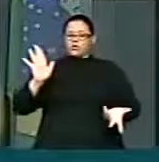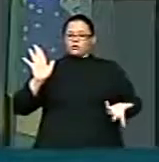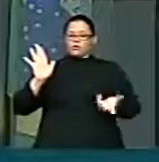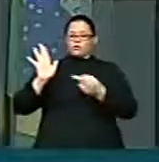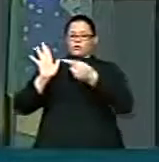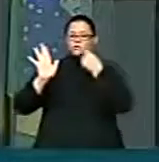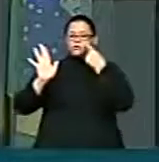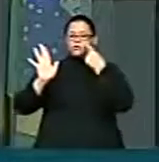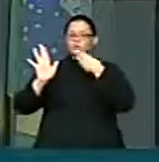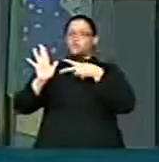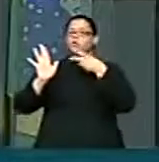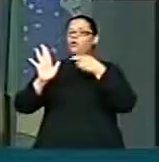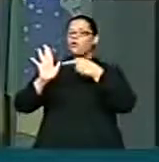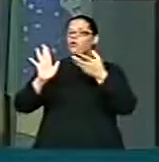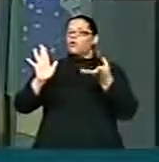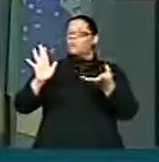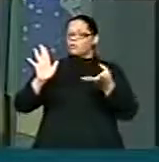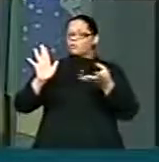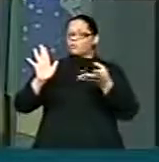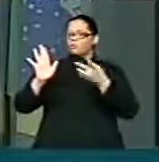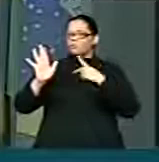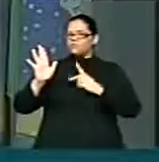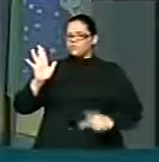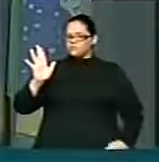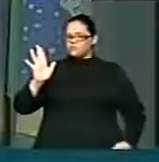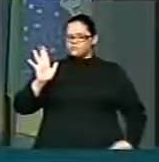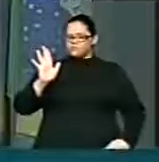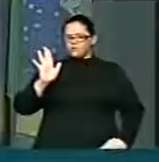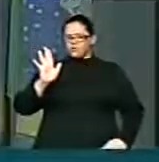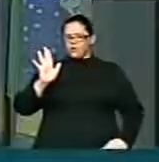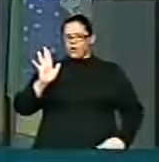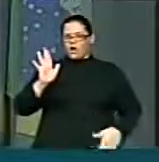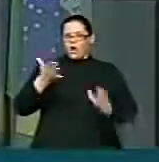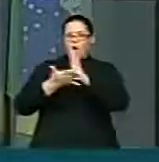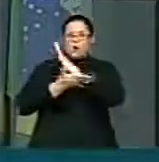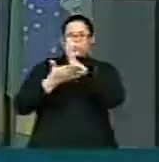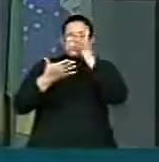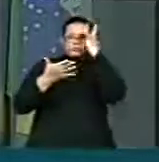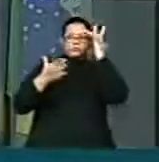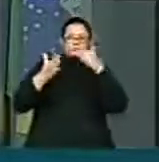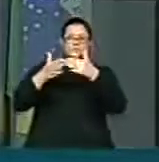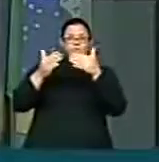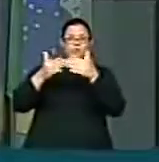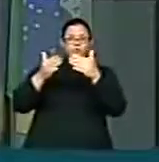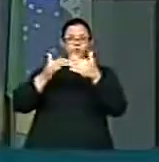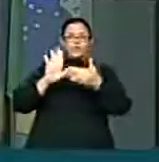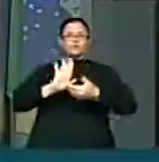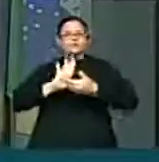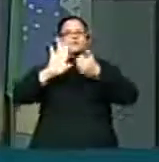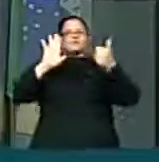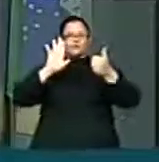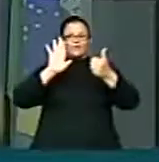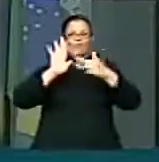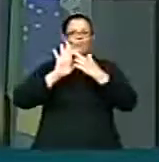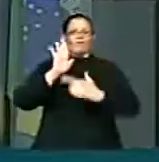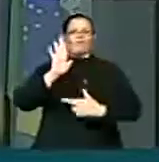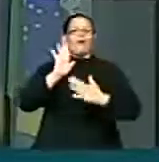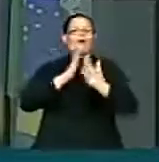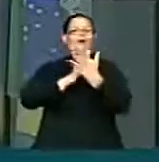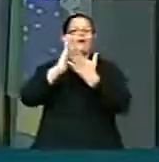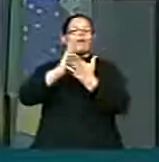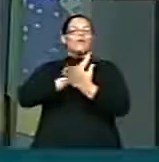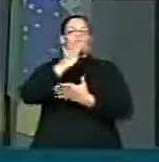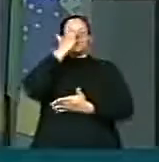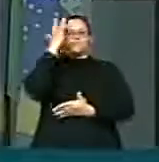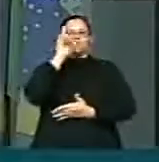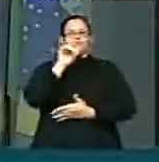ele agora, atendendo até alguns apelos, retirou do relatório algumas pessoas que ele entendeu que